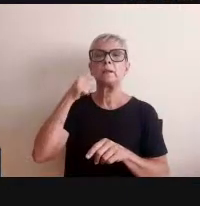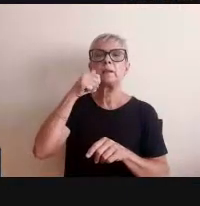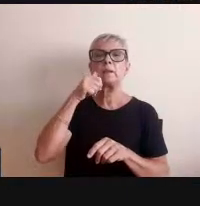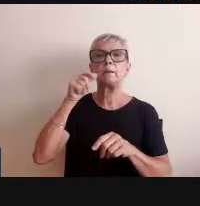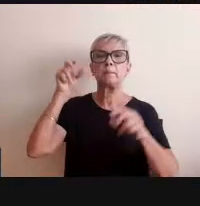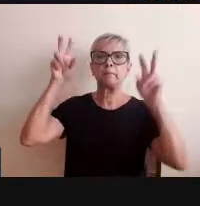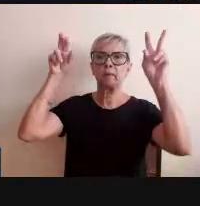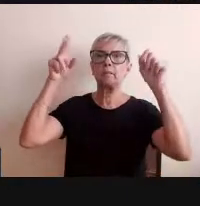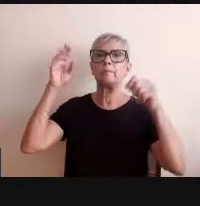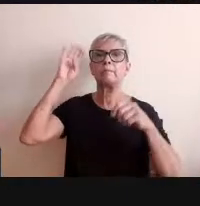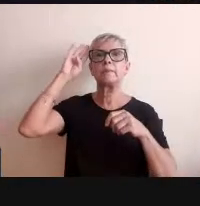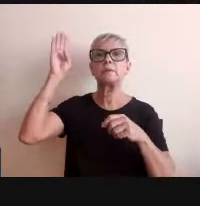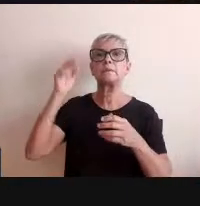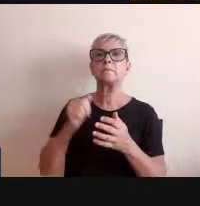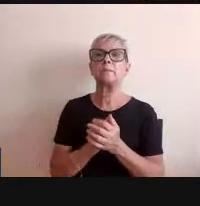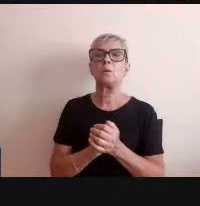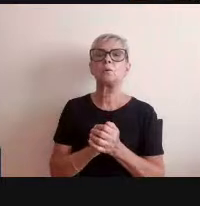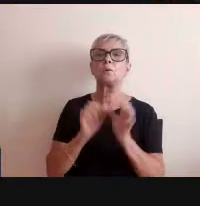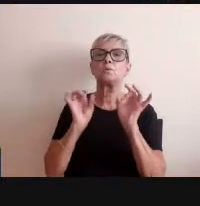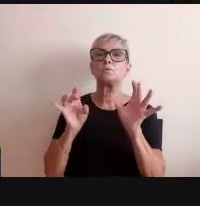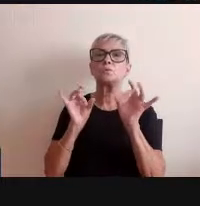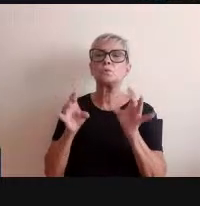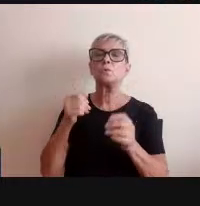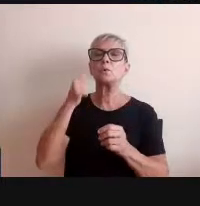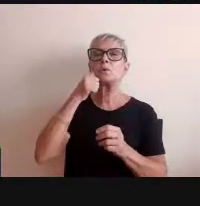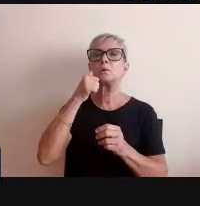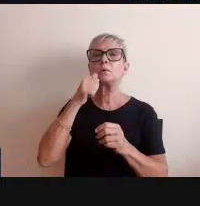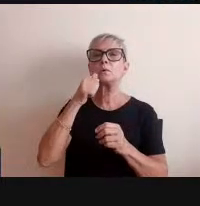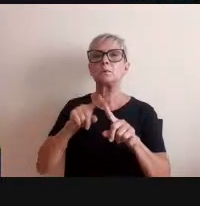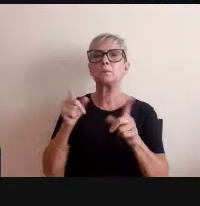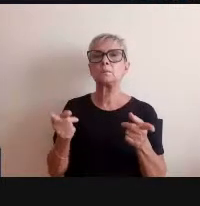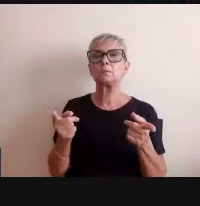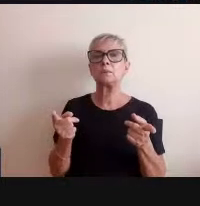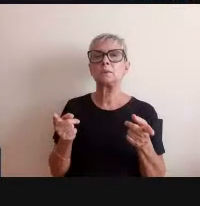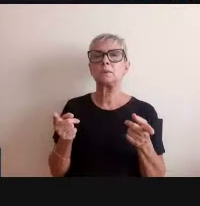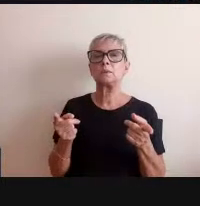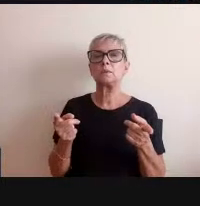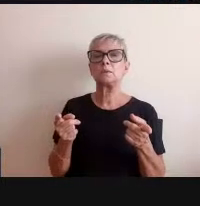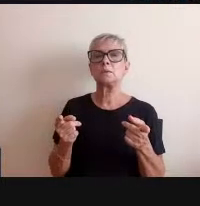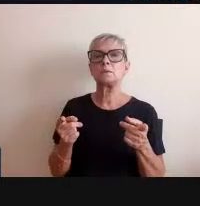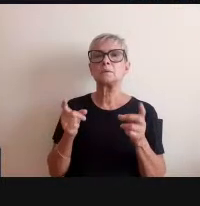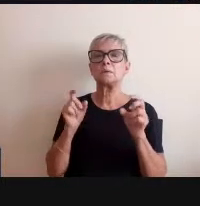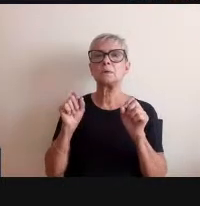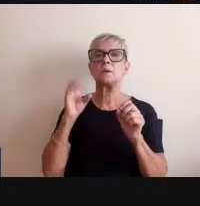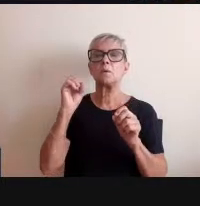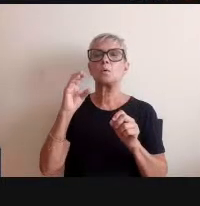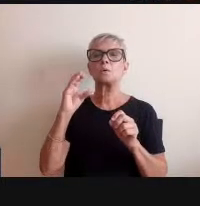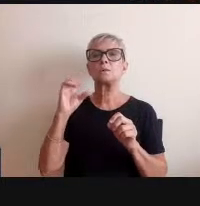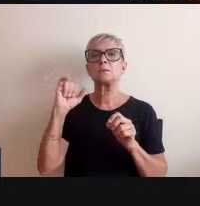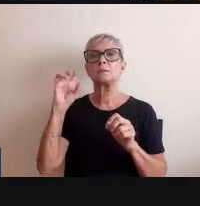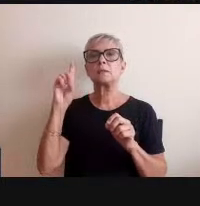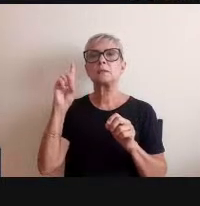específico e não só a mulher digamos ocidental aparece